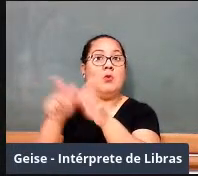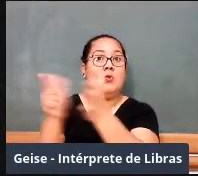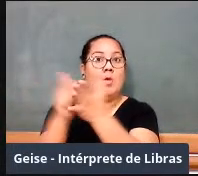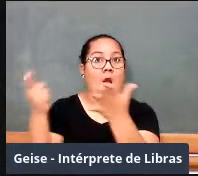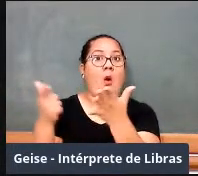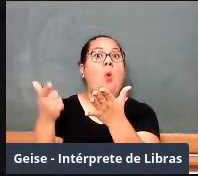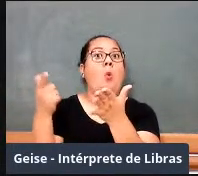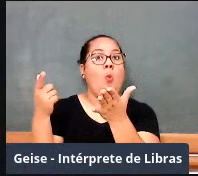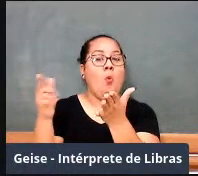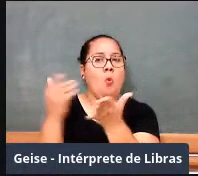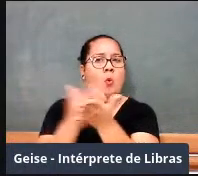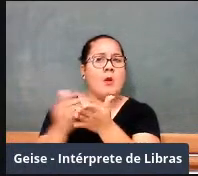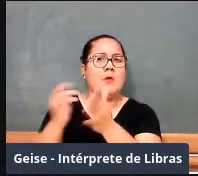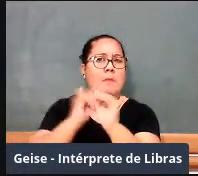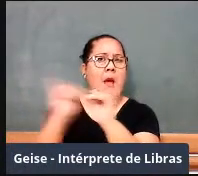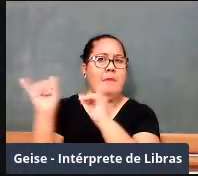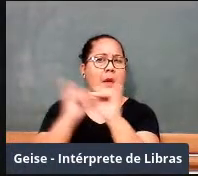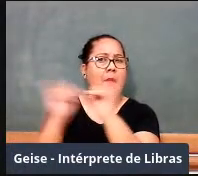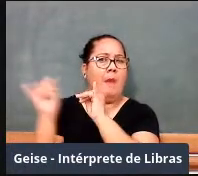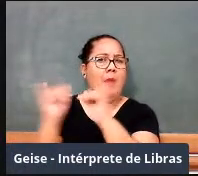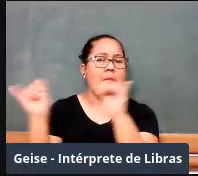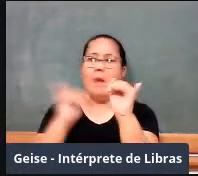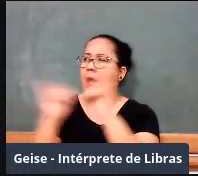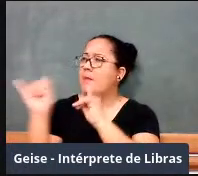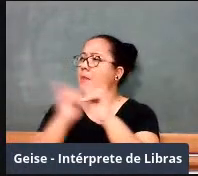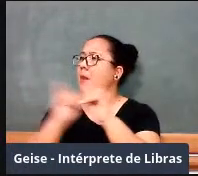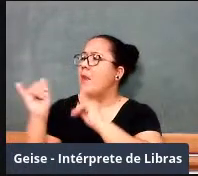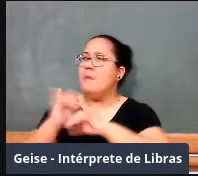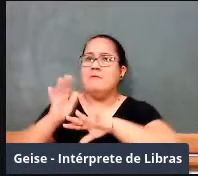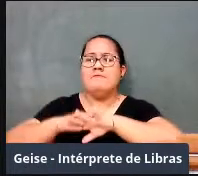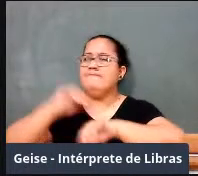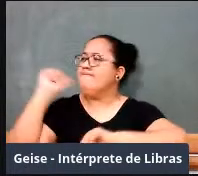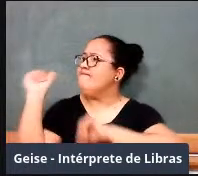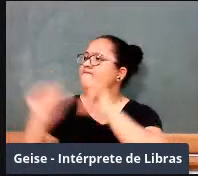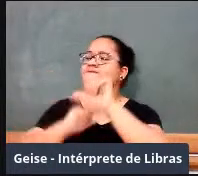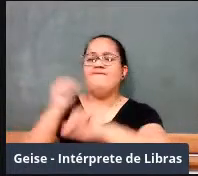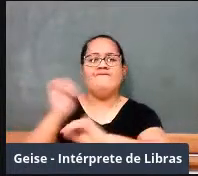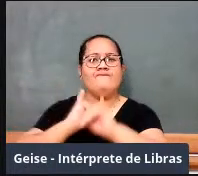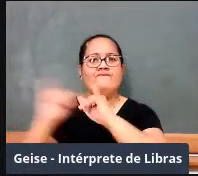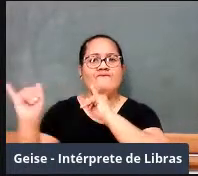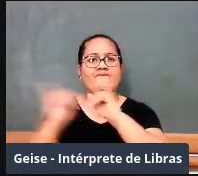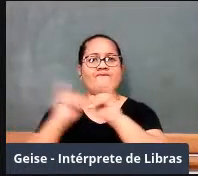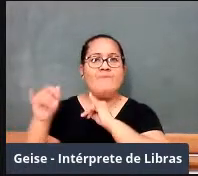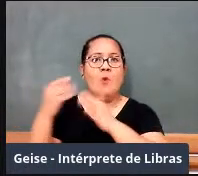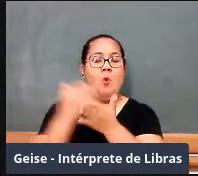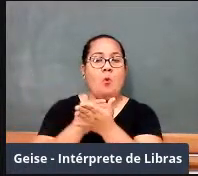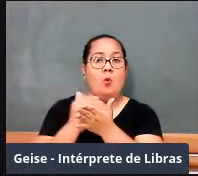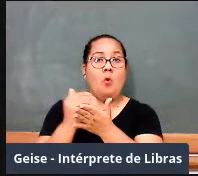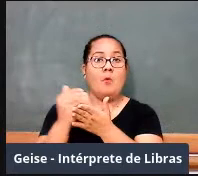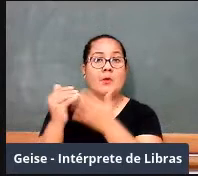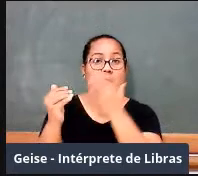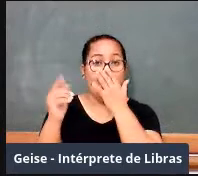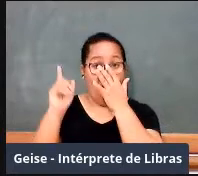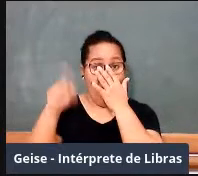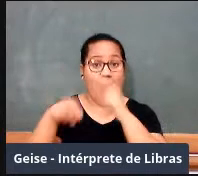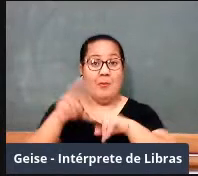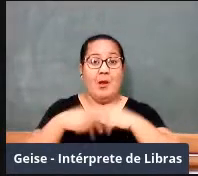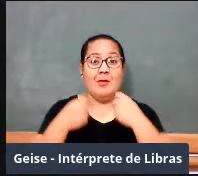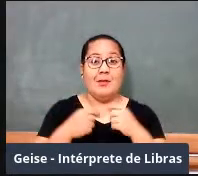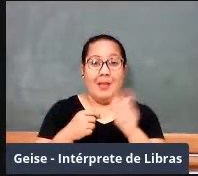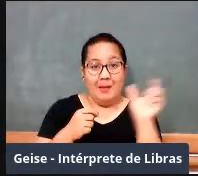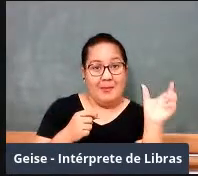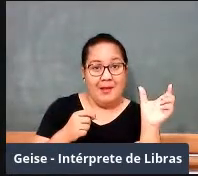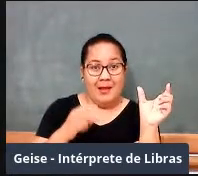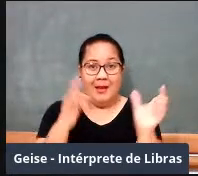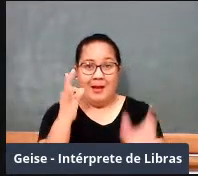como nessa época, né? E a ideia era assim, o grande problema naquela altura se chamava treinamento de professores, né? A